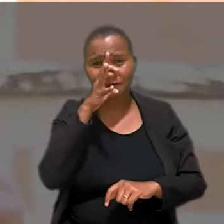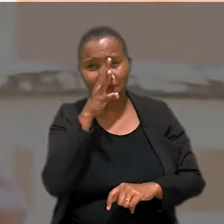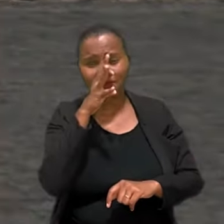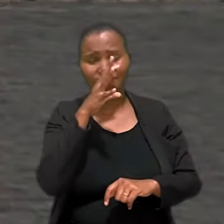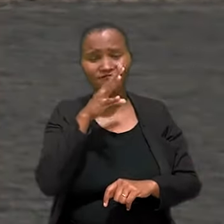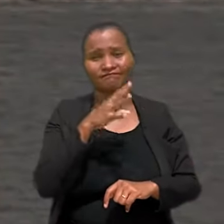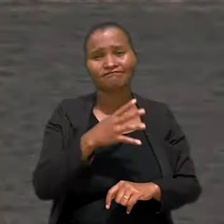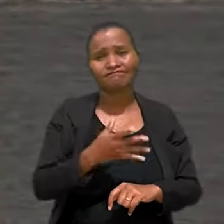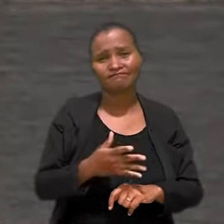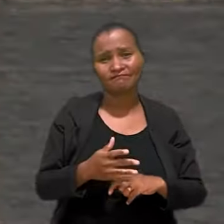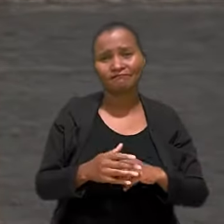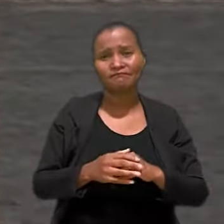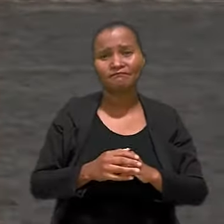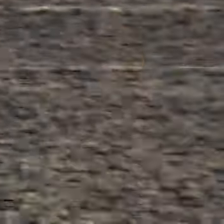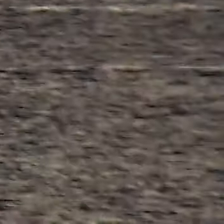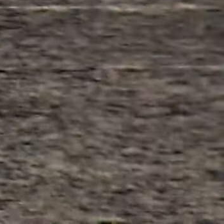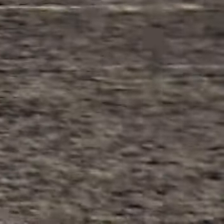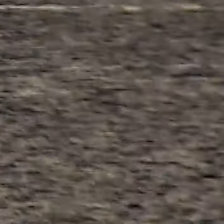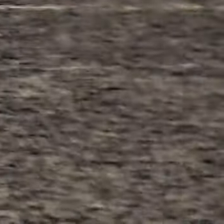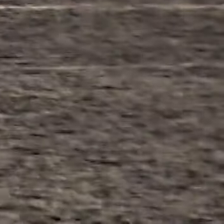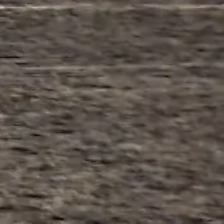pela impossibilidade da sua existência.